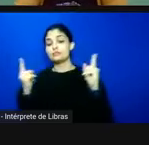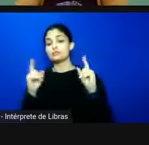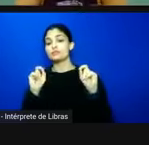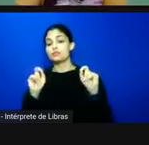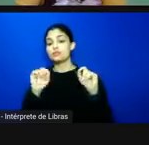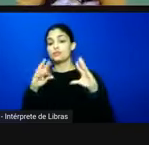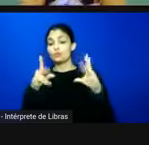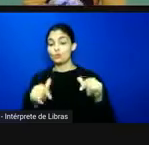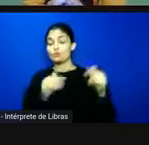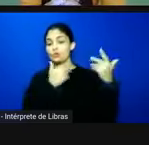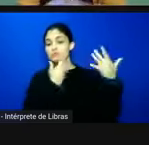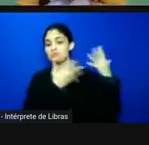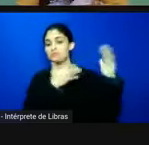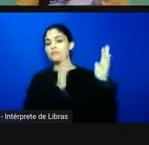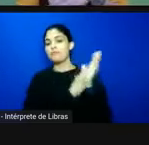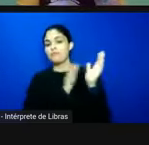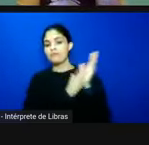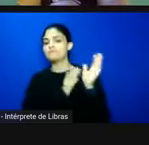das professoras